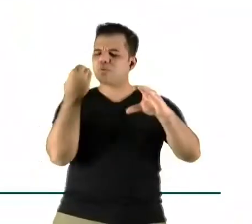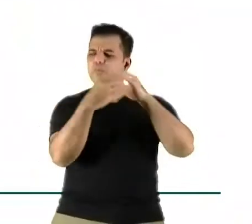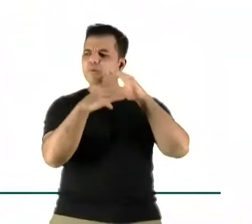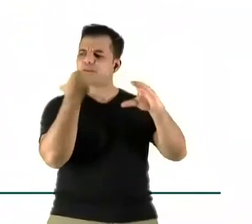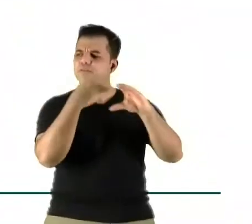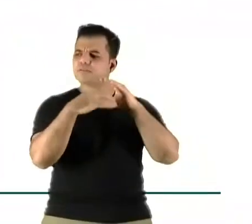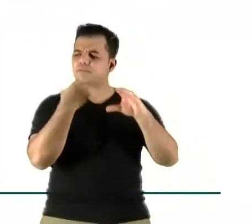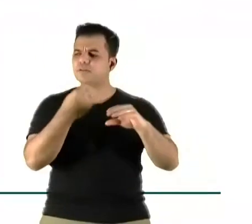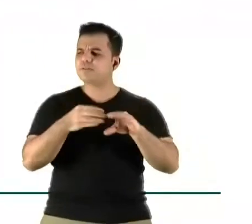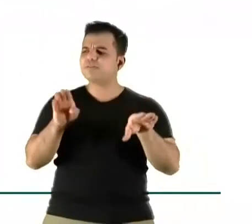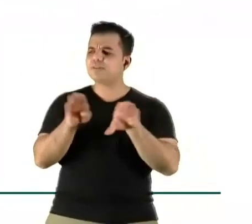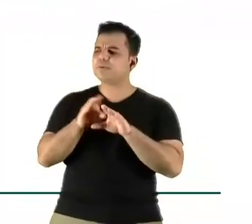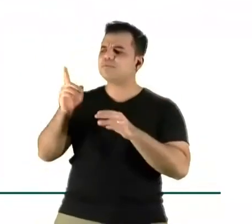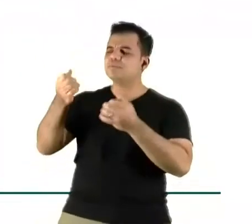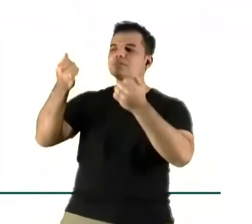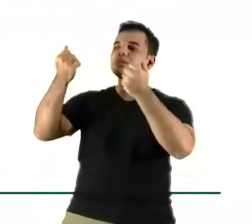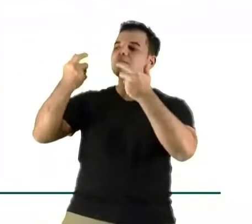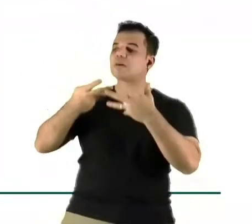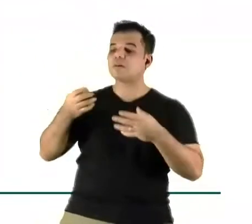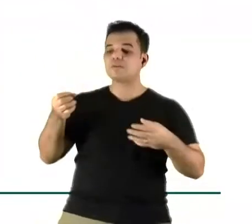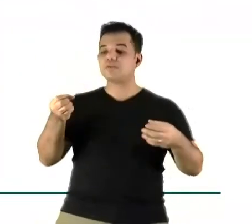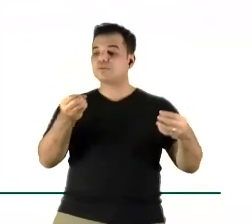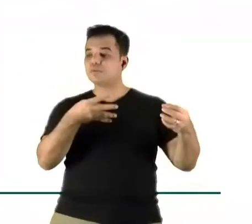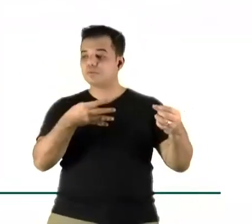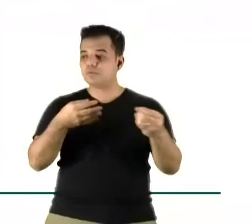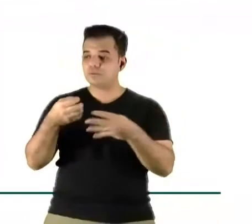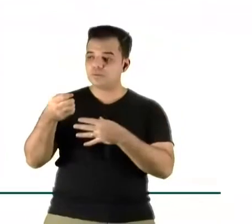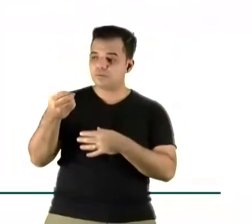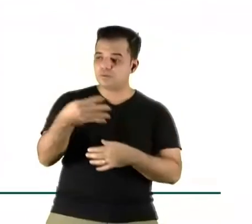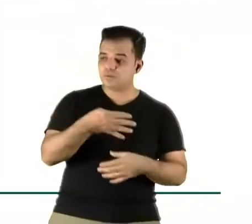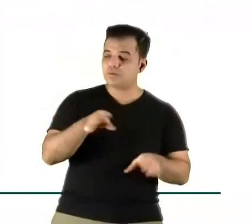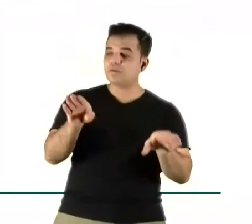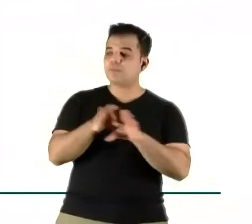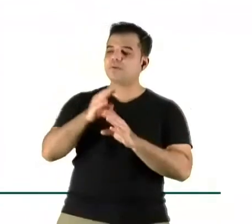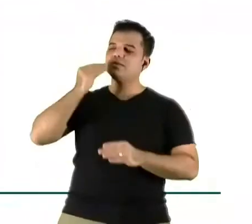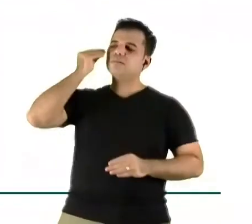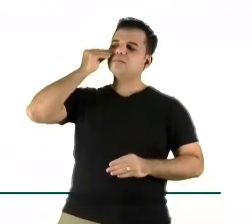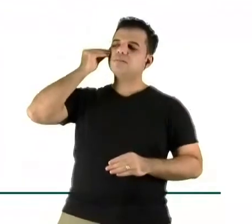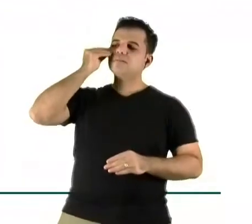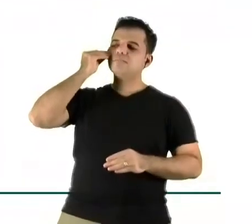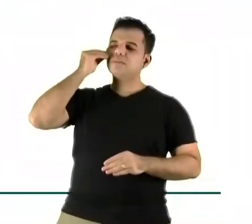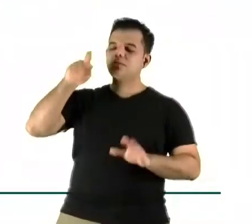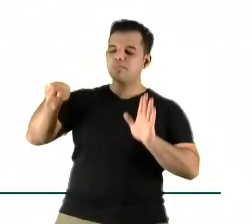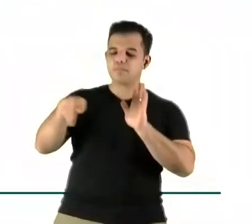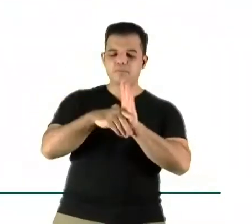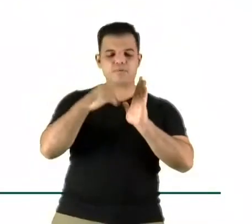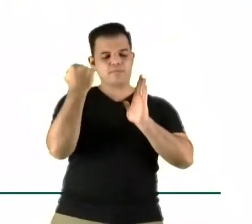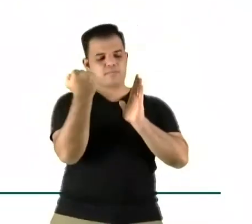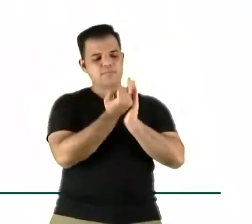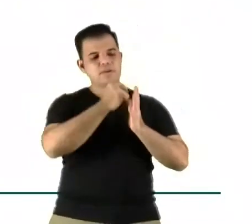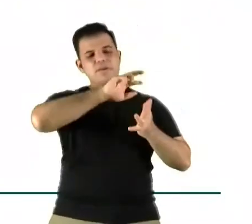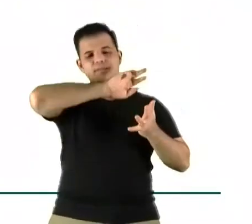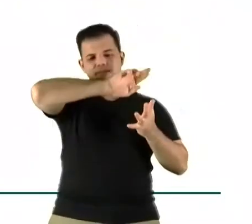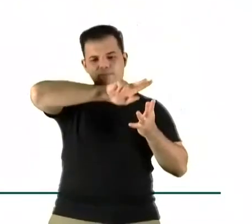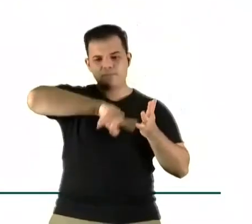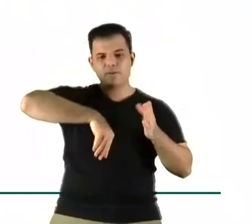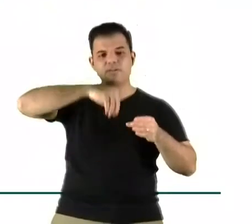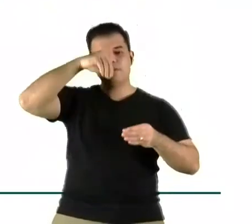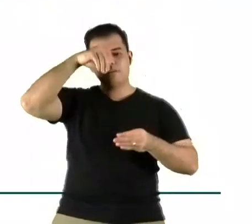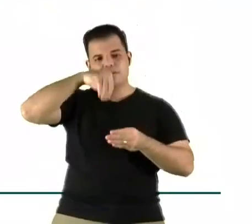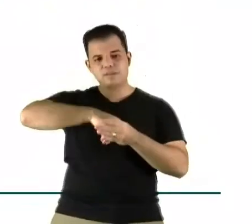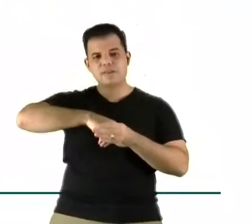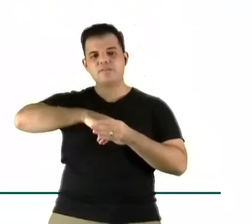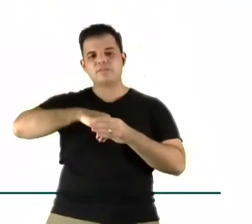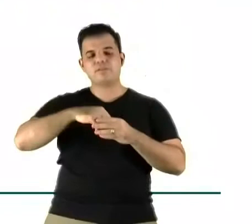cita casos de inovação ou de experiências que estão sendo feitas pelas marcas dentro de programas ou de produtos